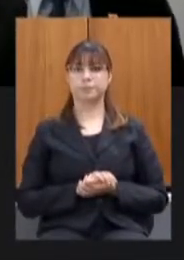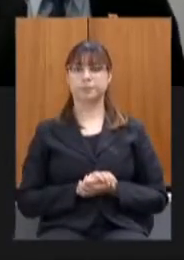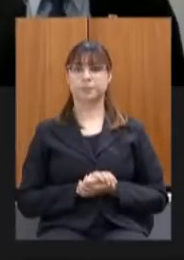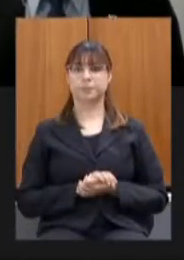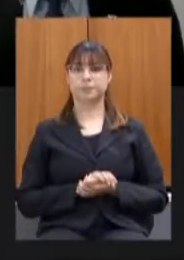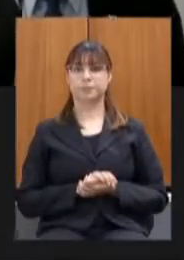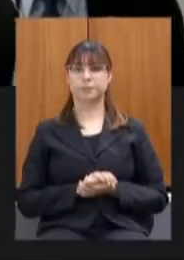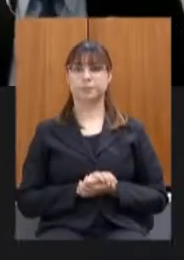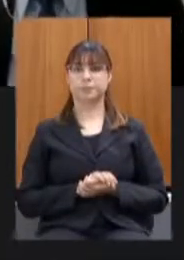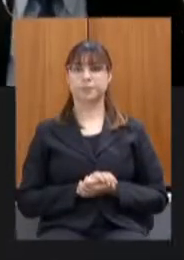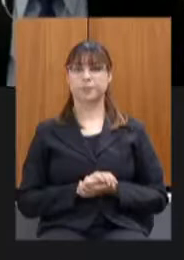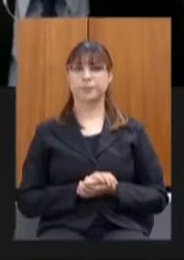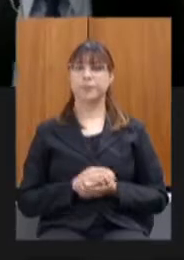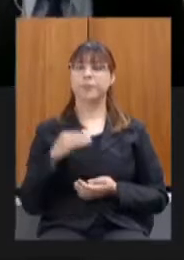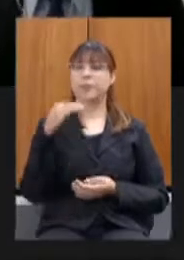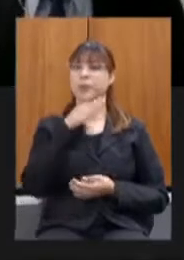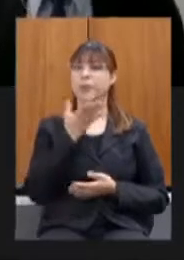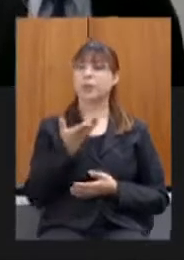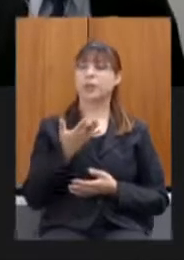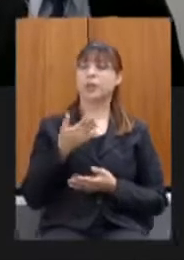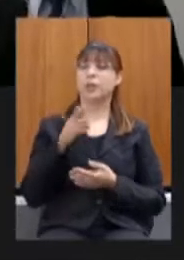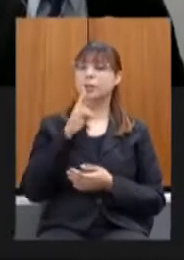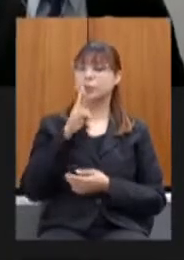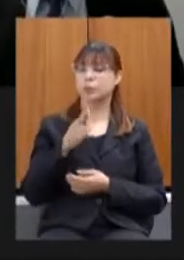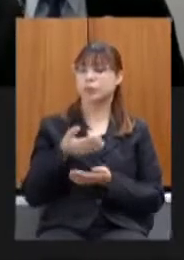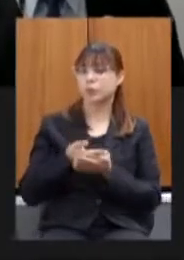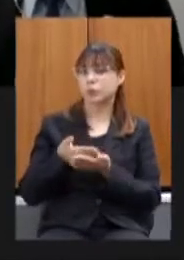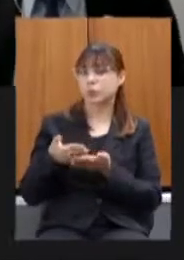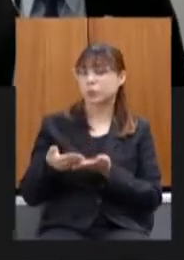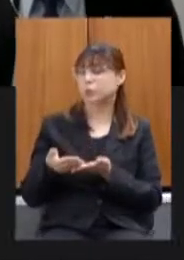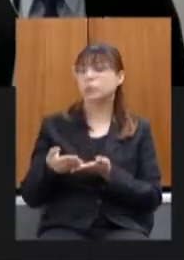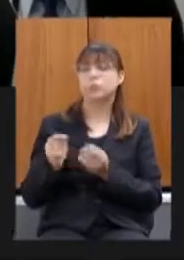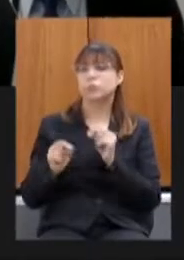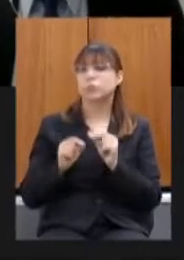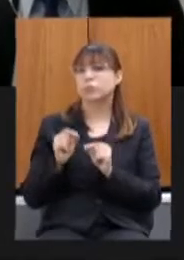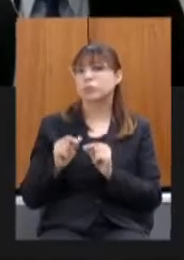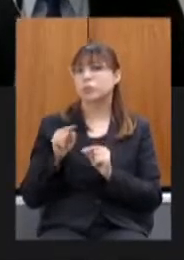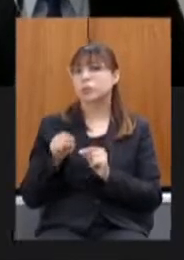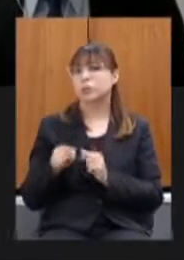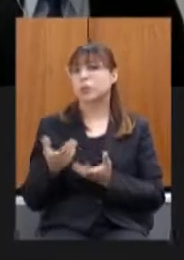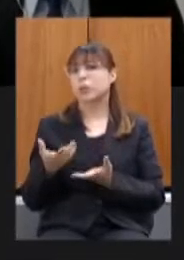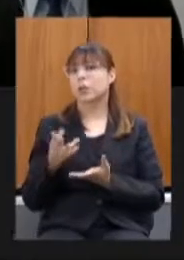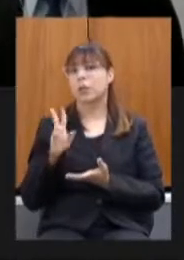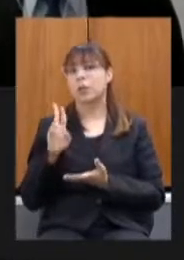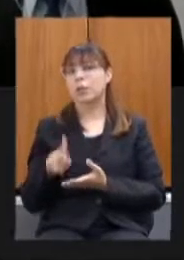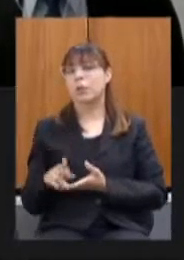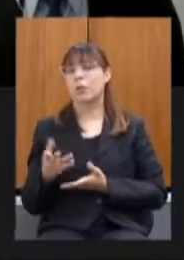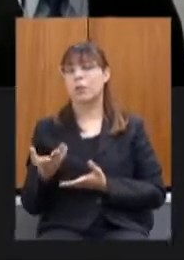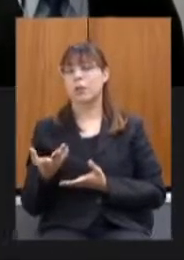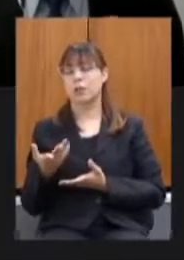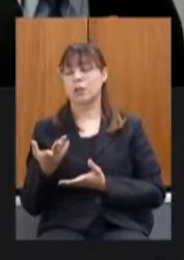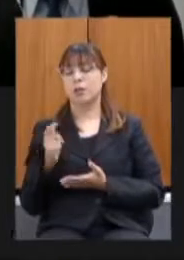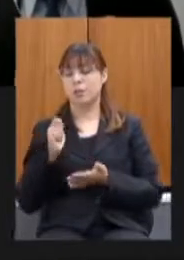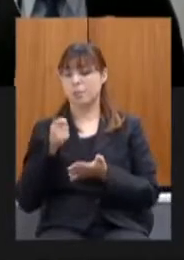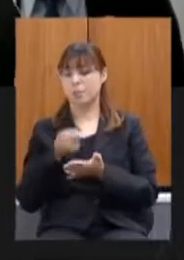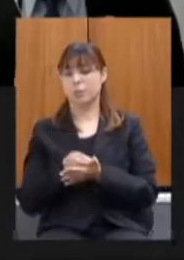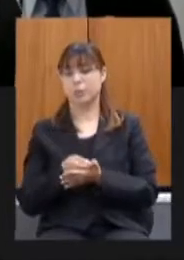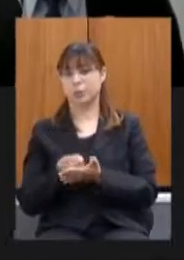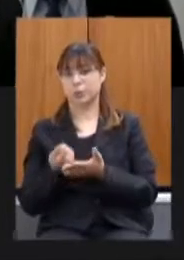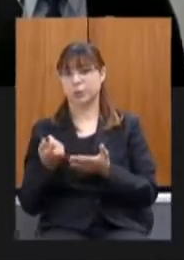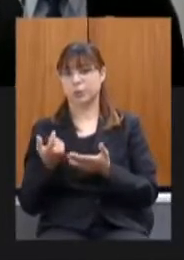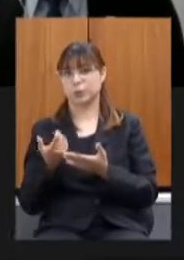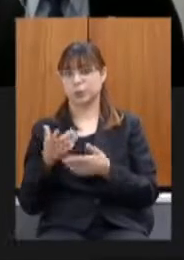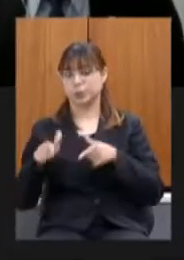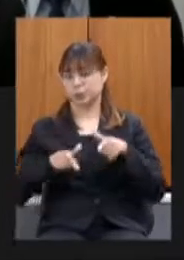aqui é resultado primário o resultado primário é aquele que não trata do pagamento do serviço da dívida então o Estado de